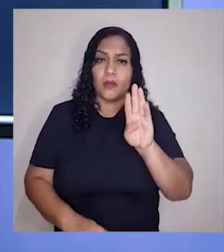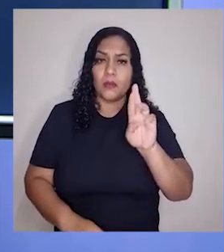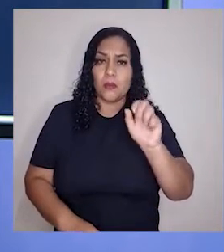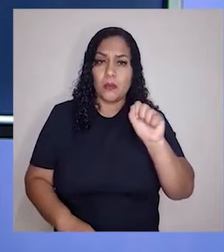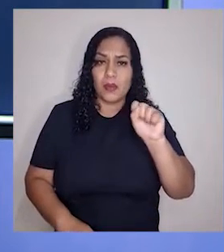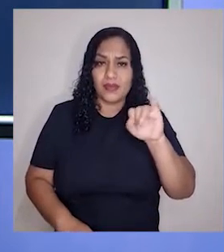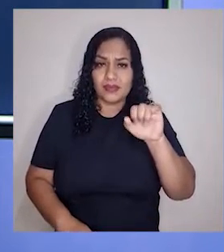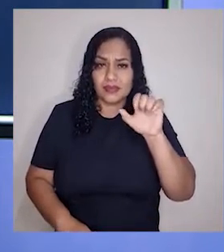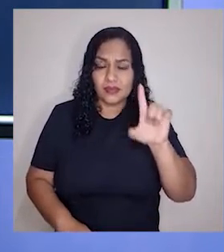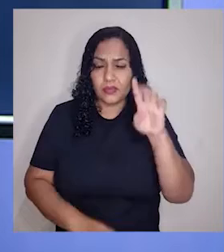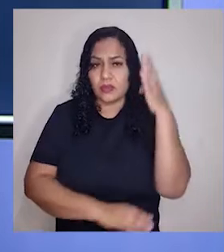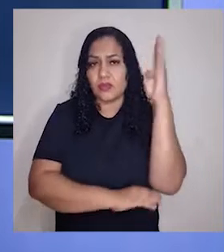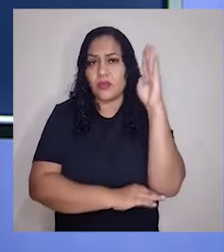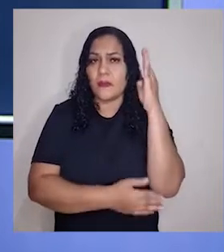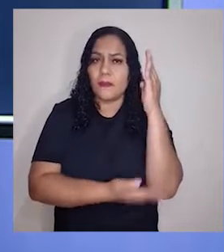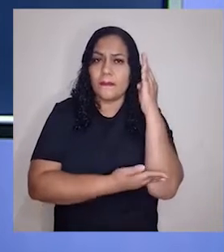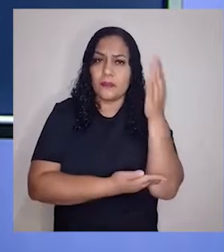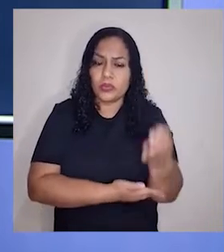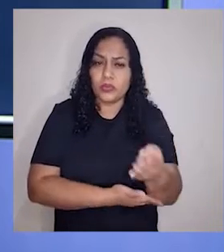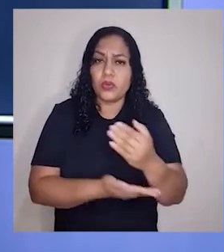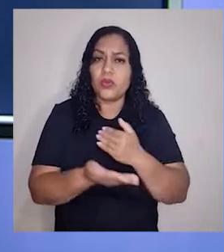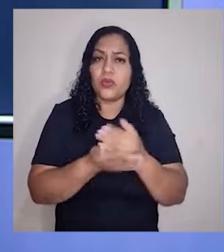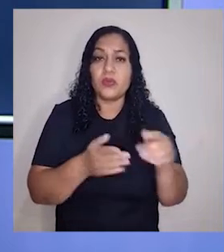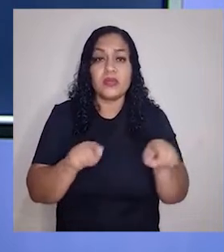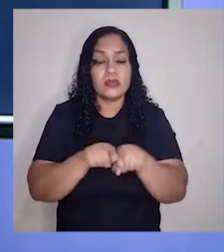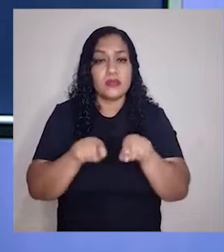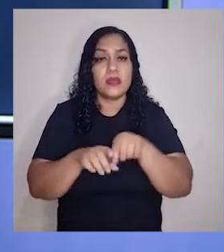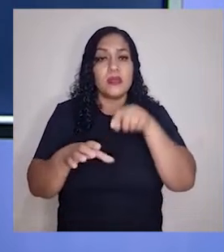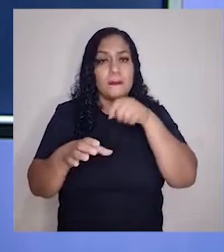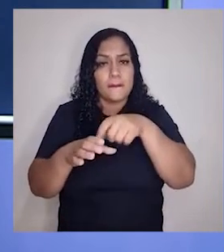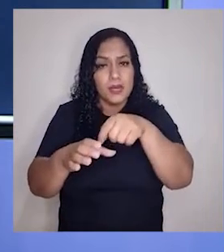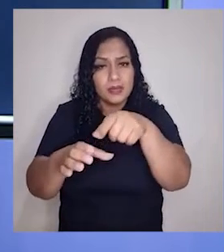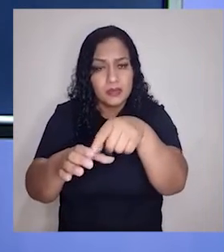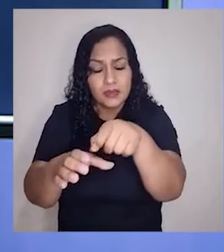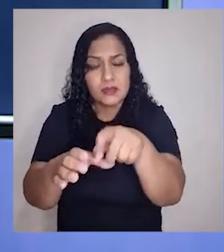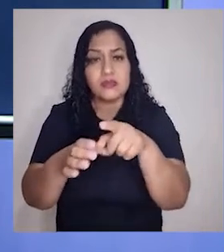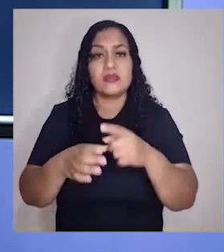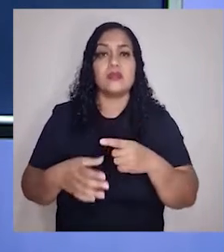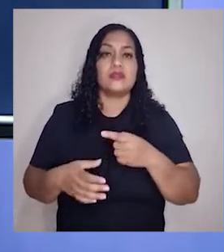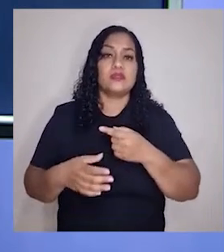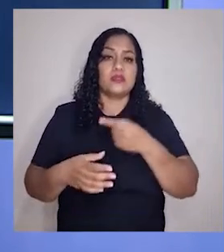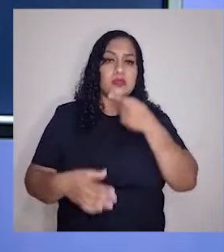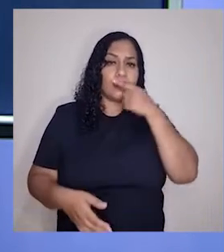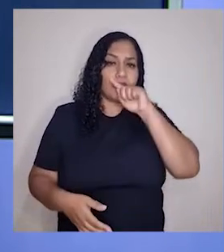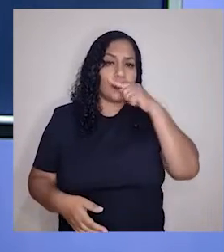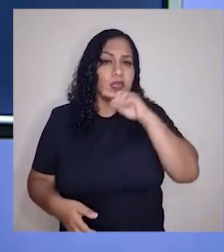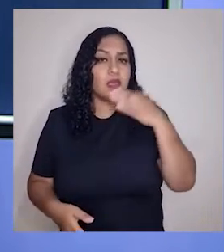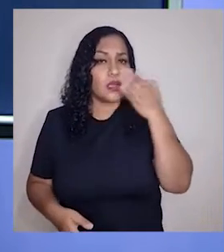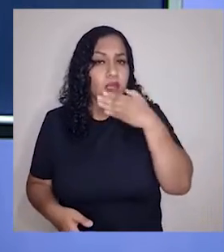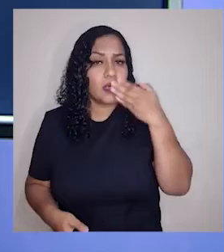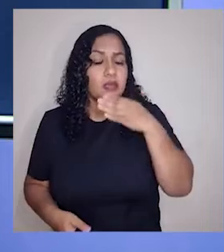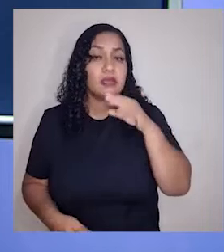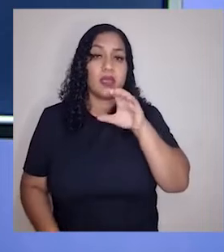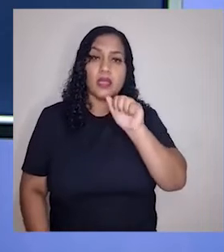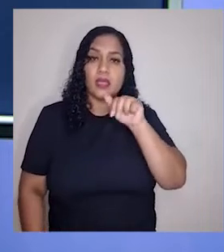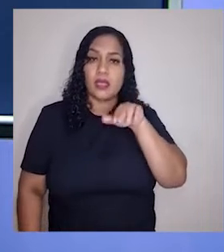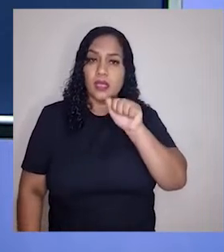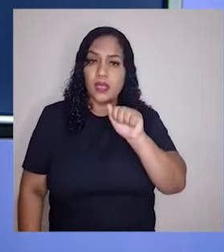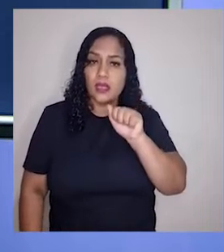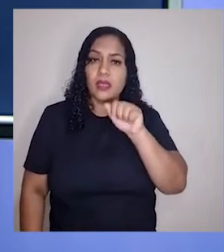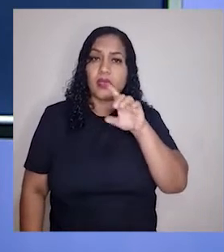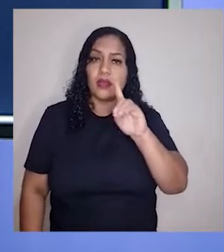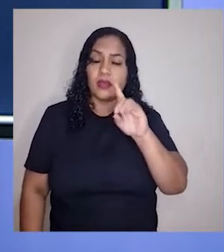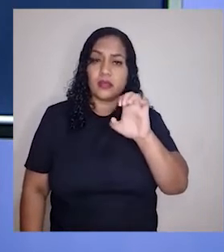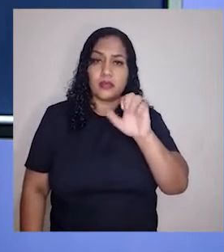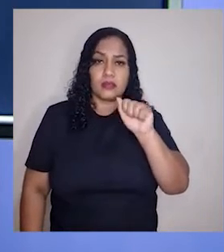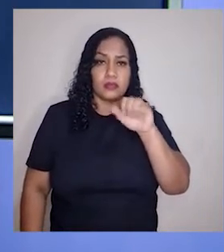começa com a produção em plantation de cana-de-açúcar também. E aí começa aí nossa grande primeira